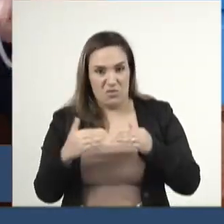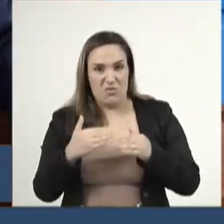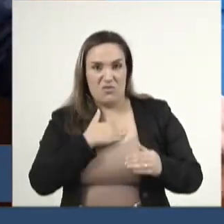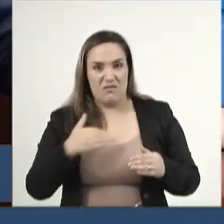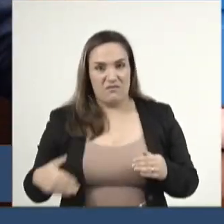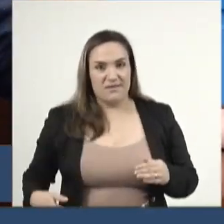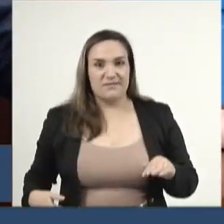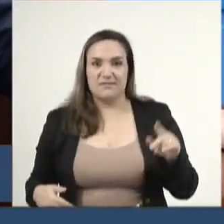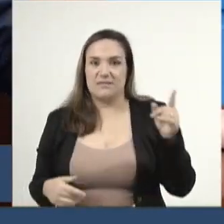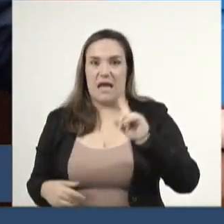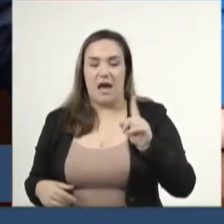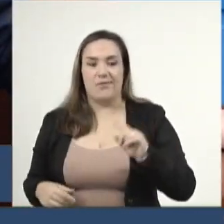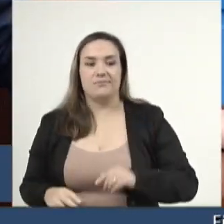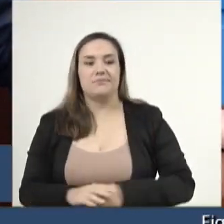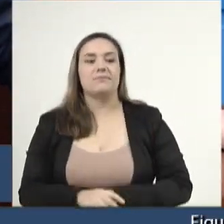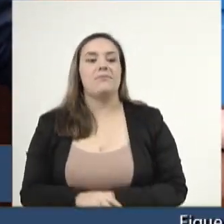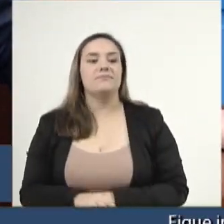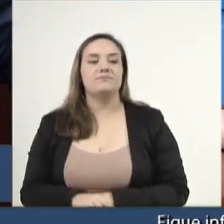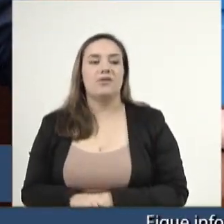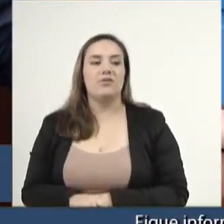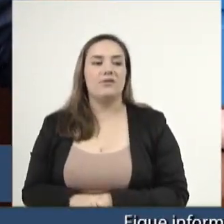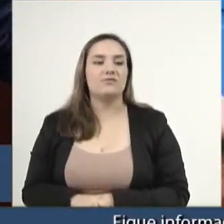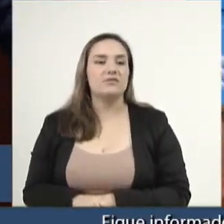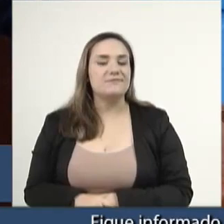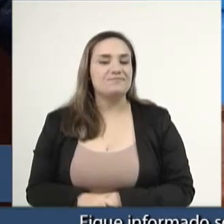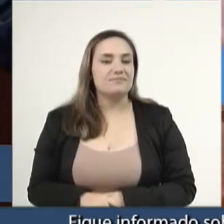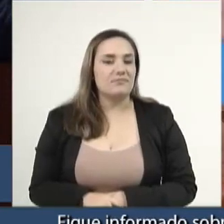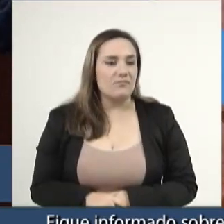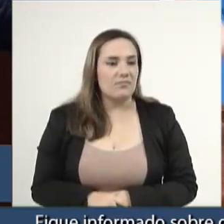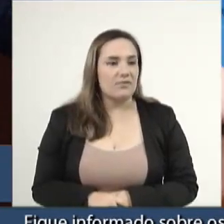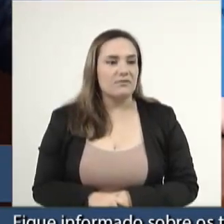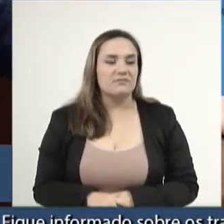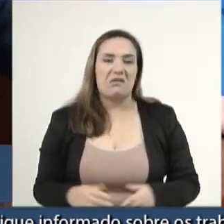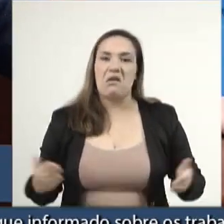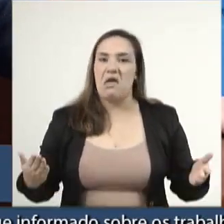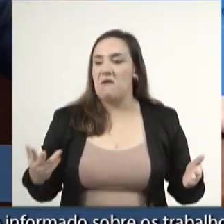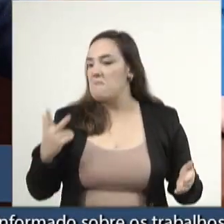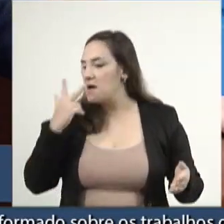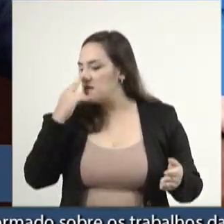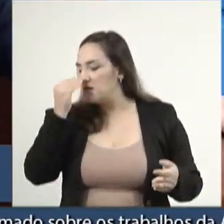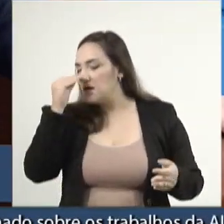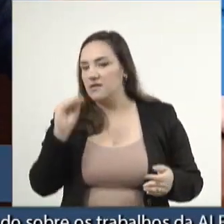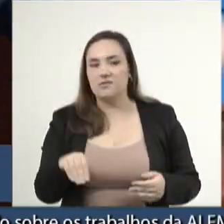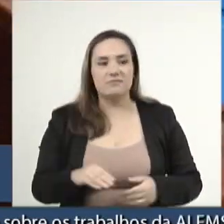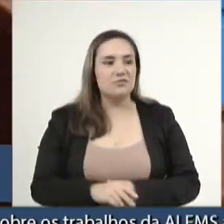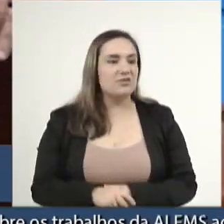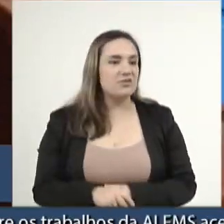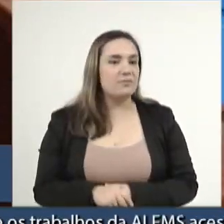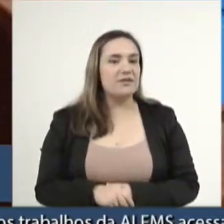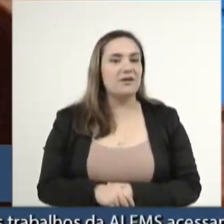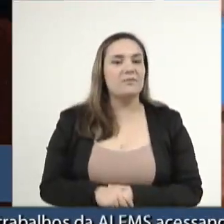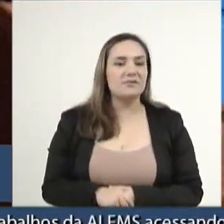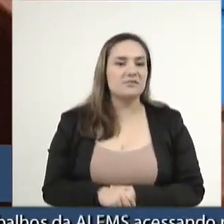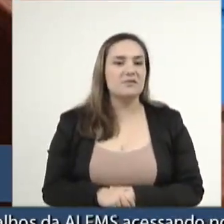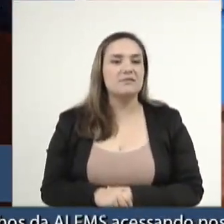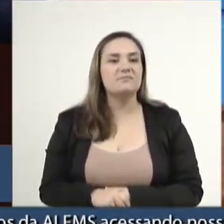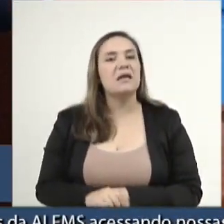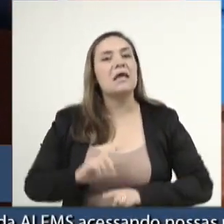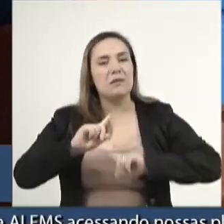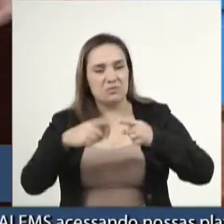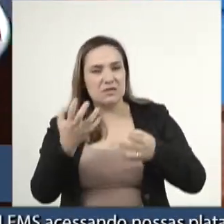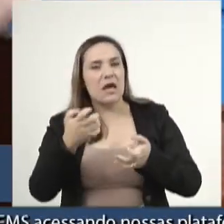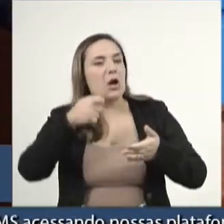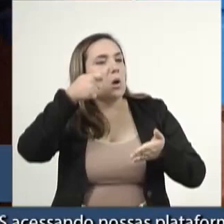governo Lula. Isso é uma excrescência na política. E depois vão cobrar do